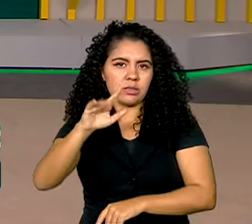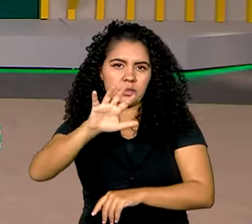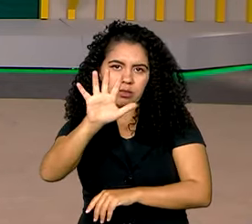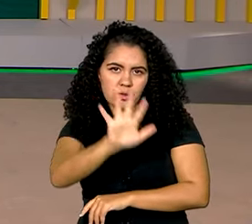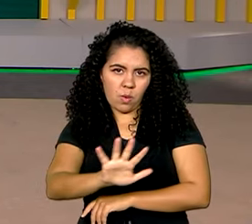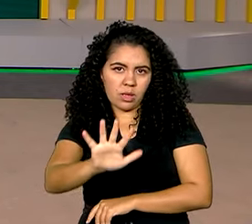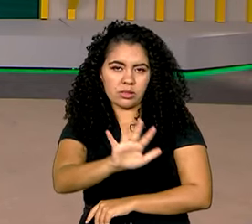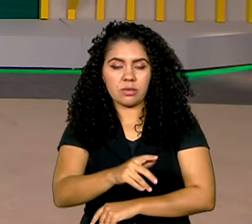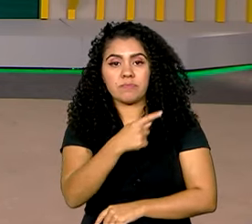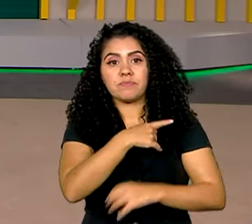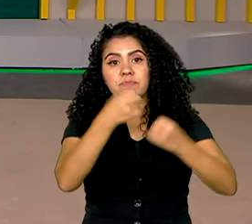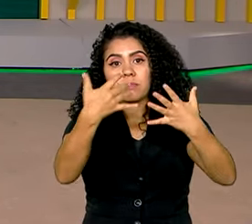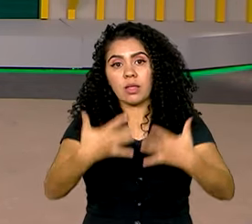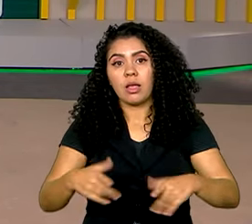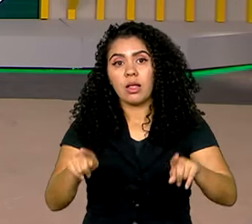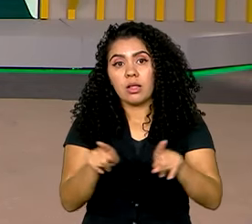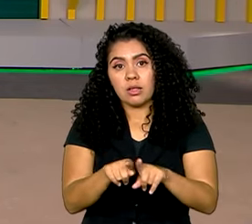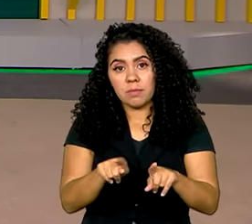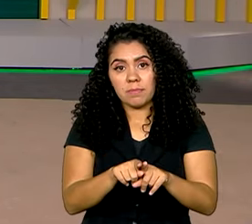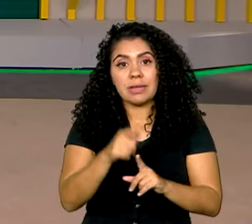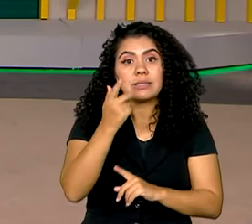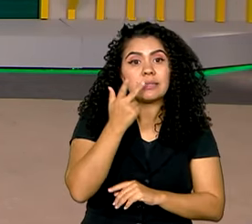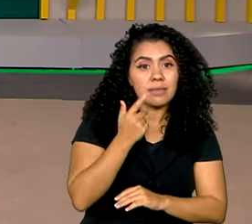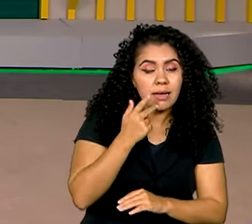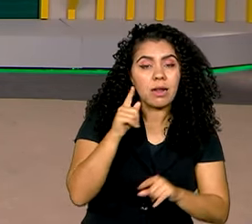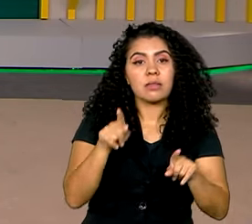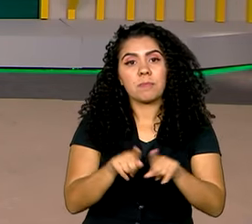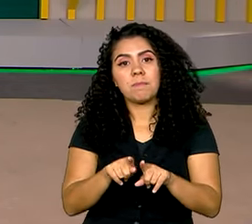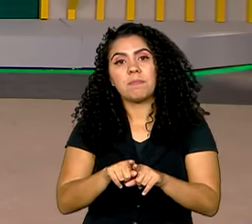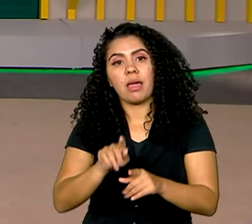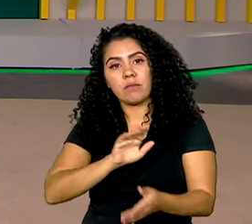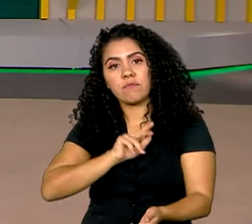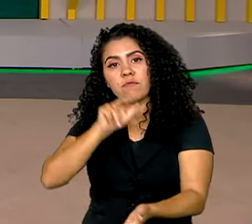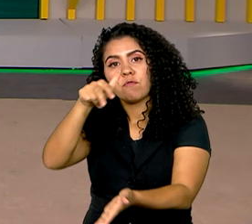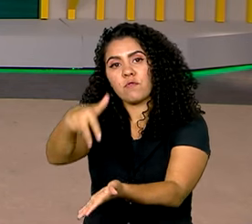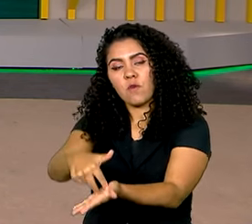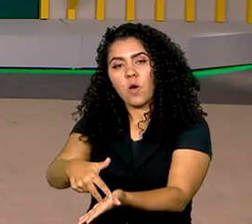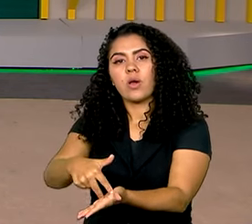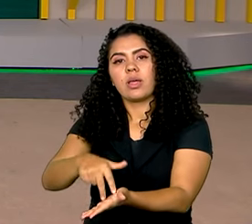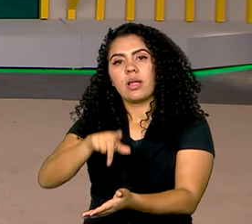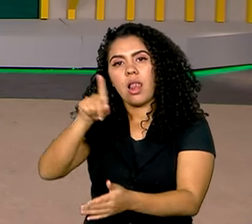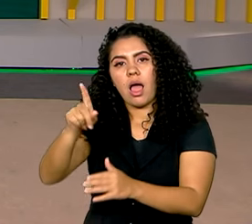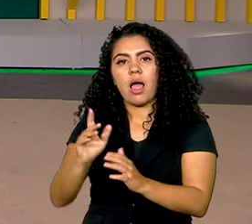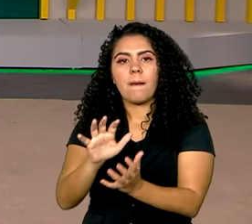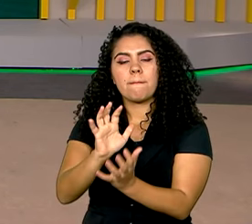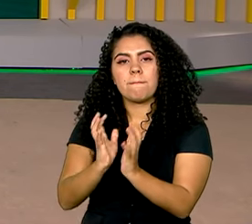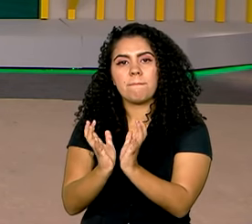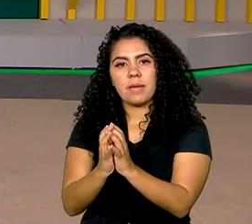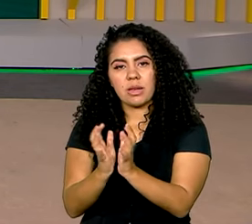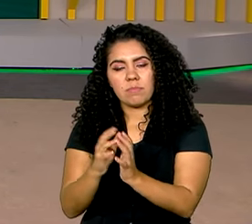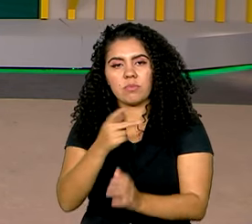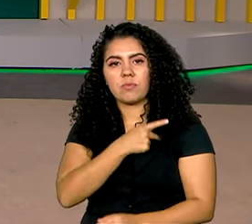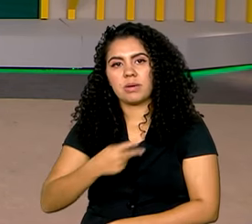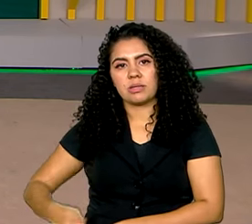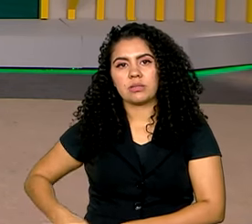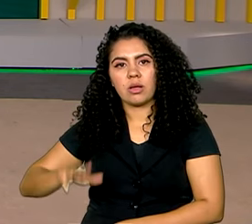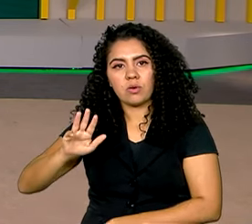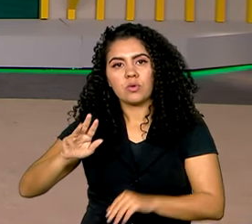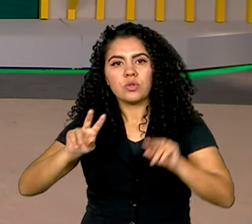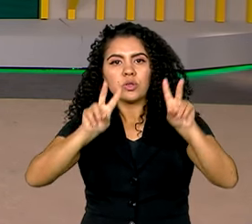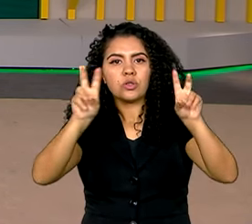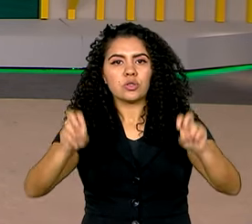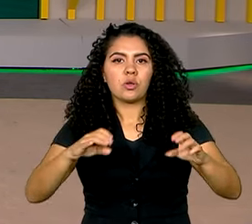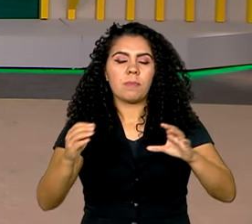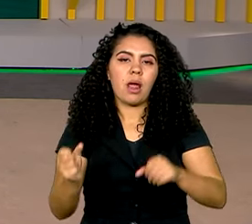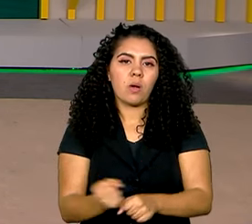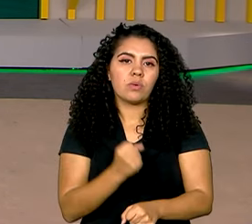Além do Ceará, o presidente Lula também esteve hoje em Pernambuco, onde foi firmado compromisso para a construção da Escola de Sargentos.